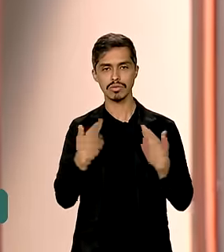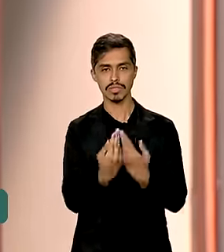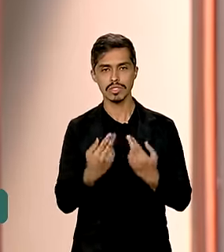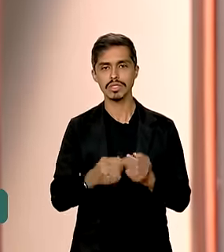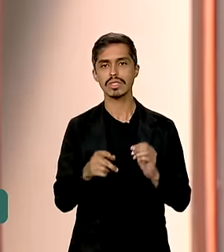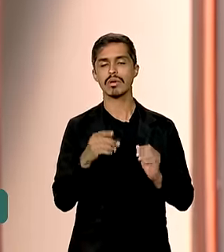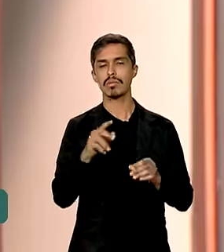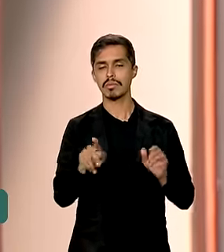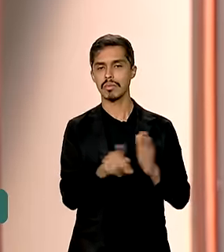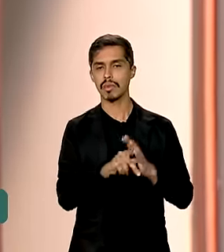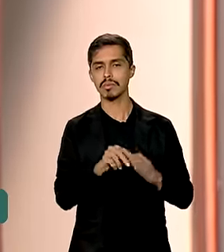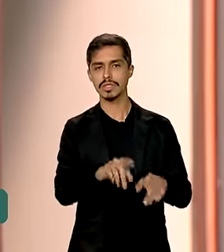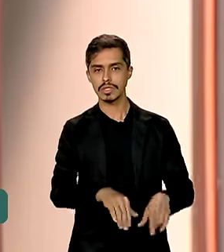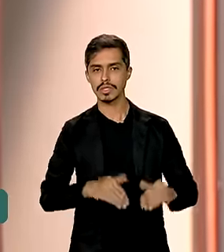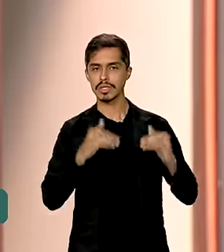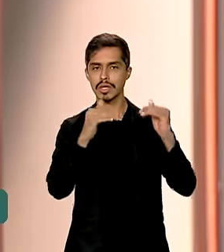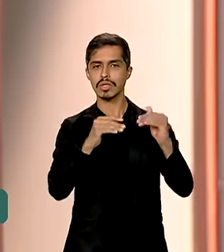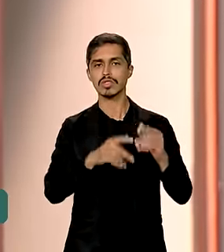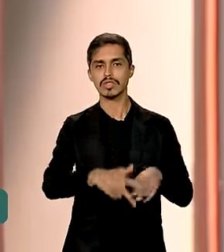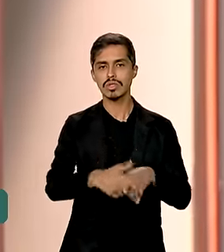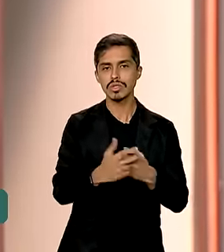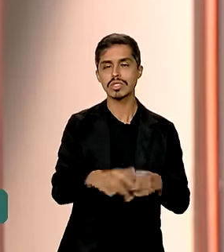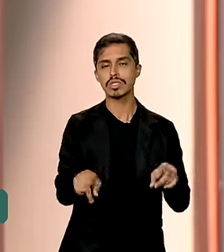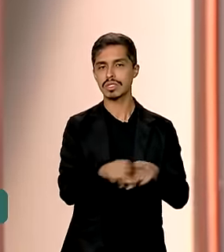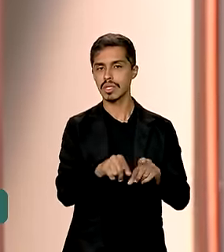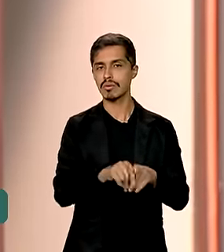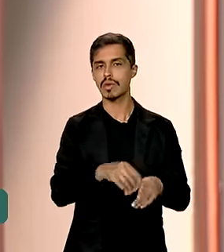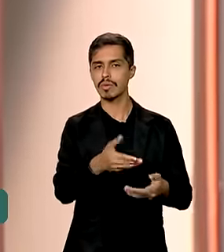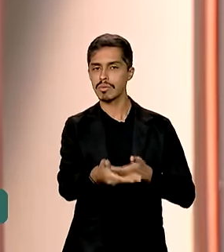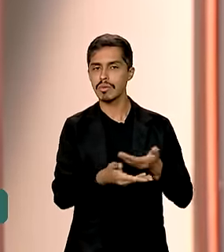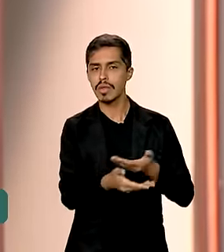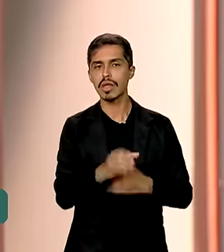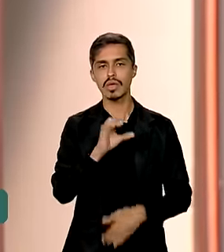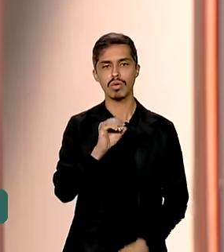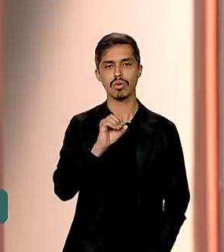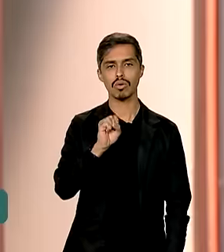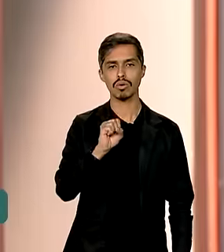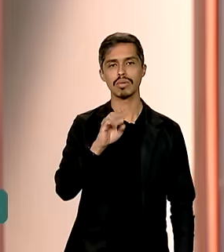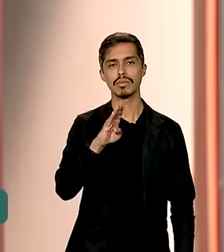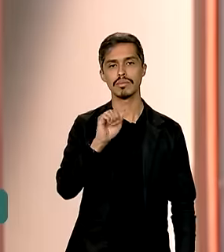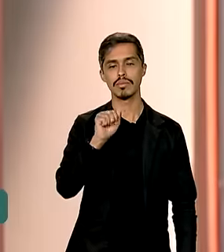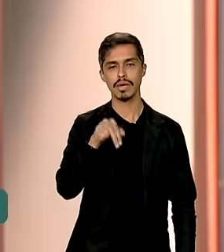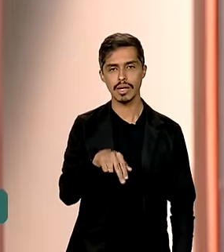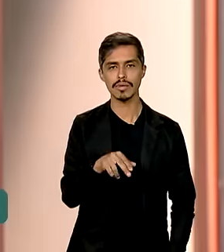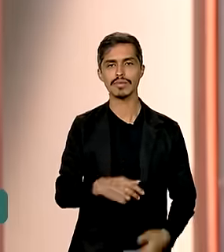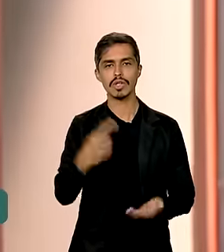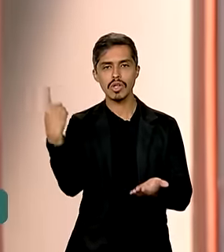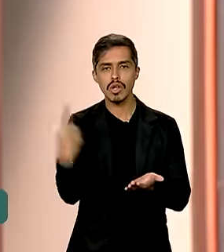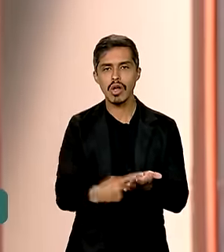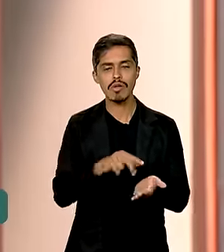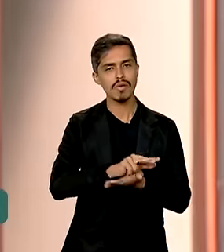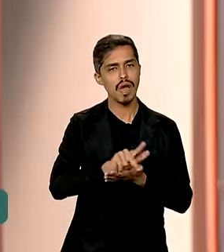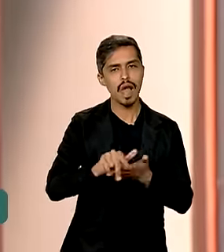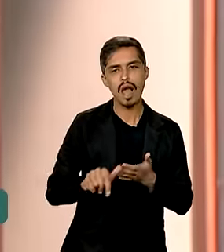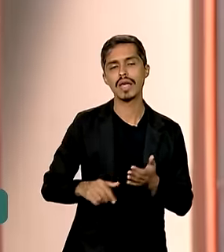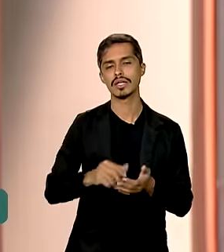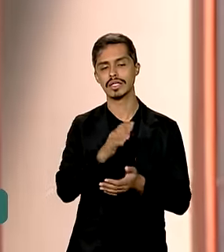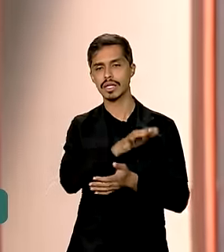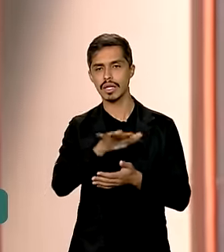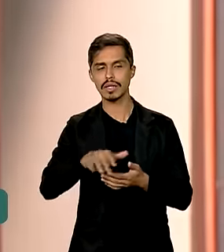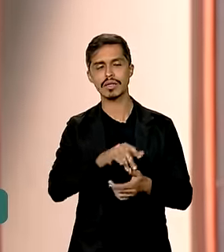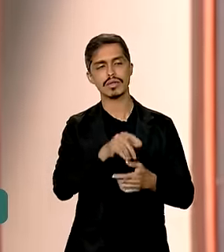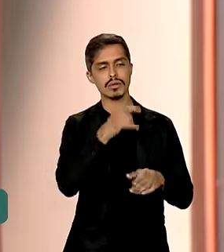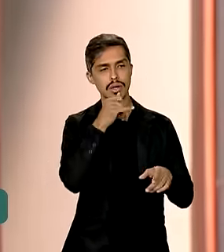de Alto Nível de Consertação e Cooperação, a COSBAN. Foram assinados acordos em diversas áreas, como